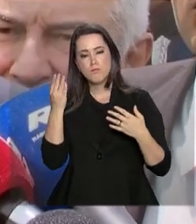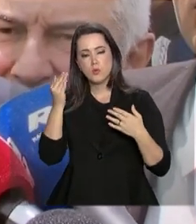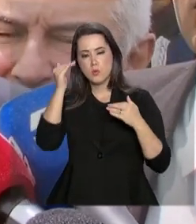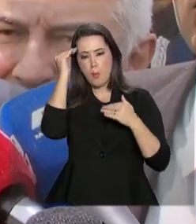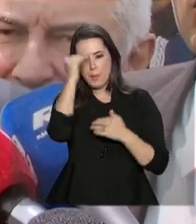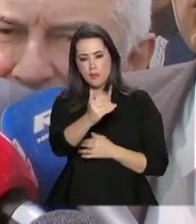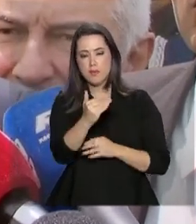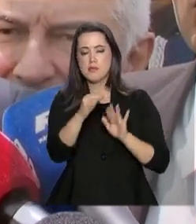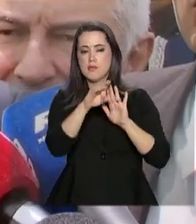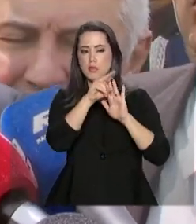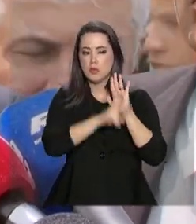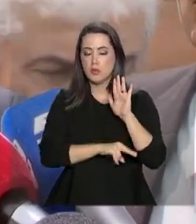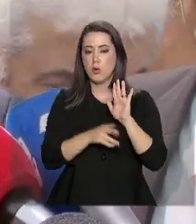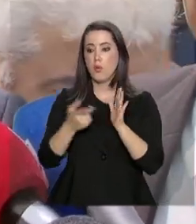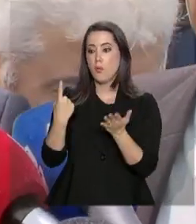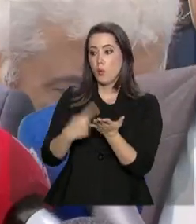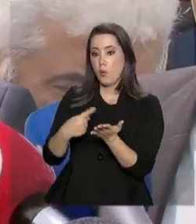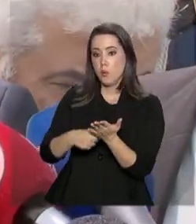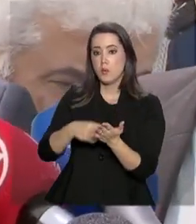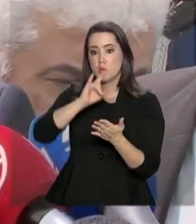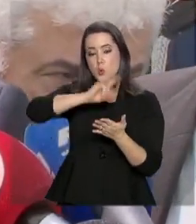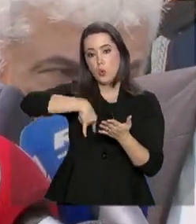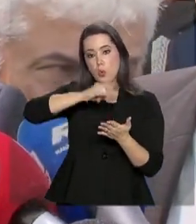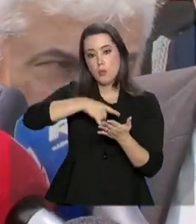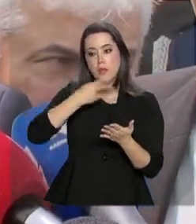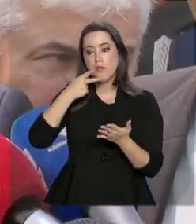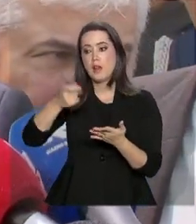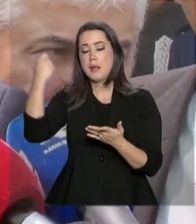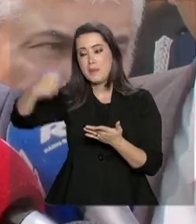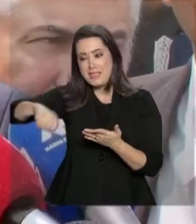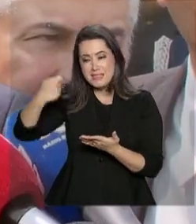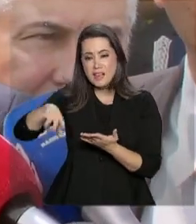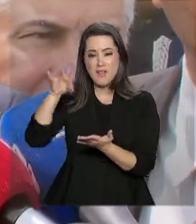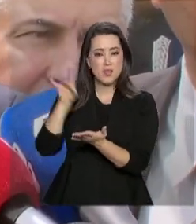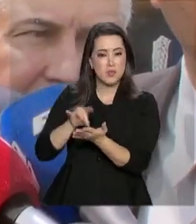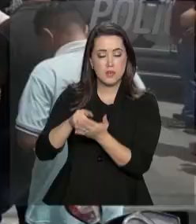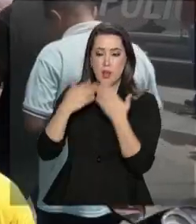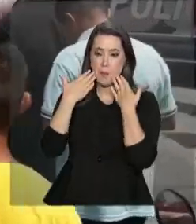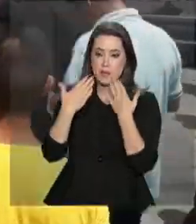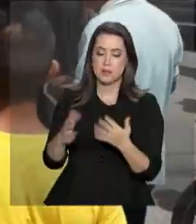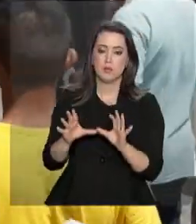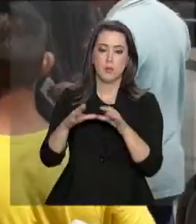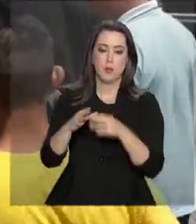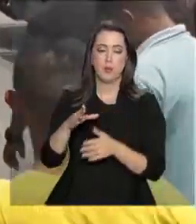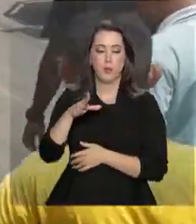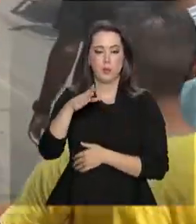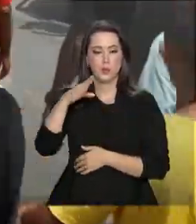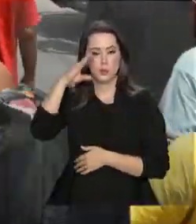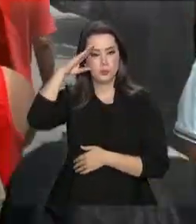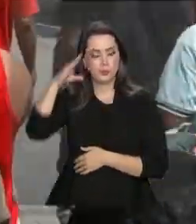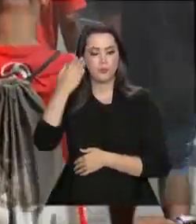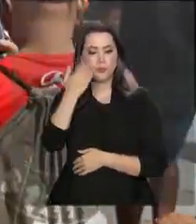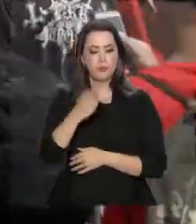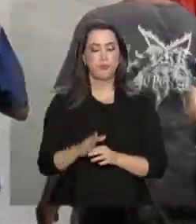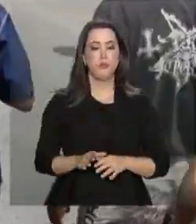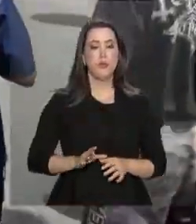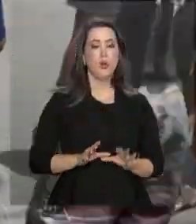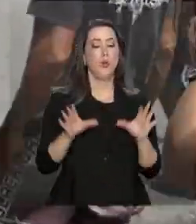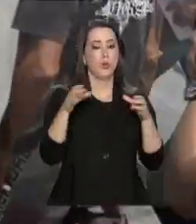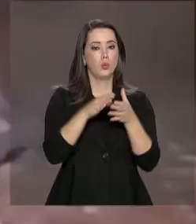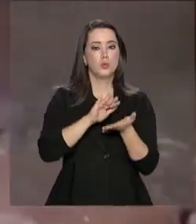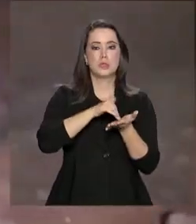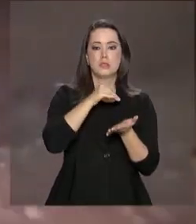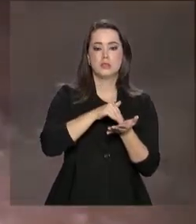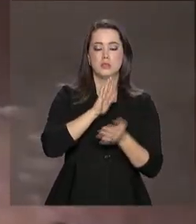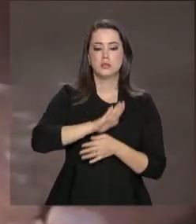via ofício informar da real necessidade da presença da Força. De acordo com o secretário nacional de Segurança